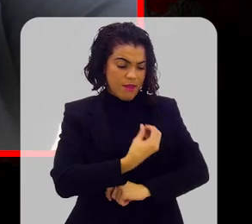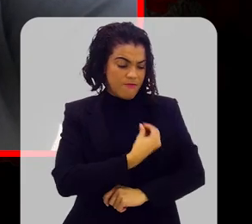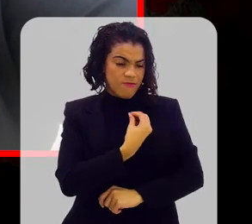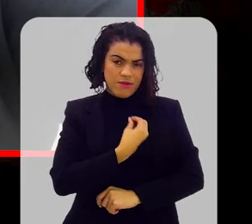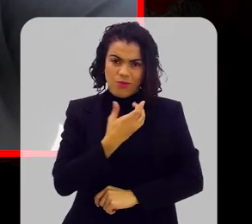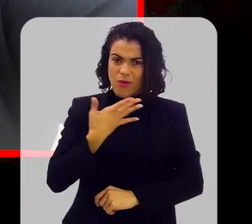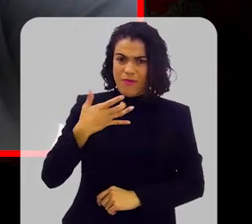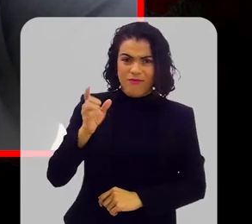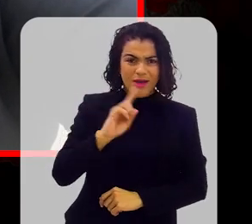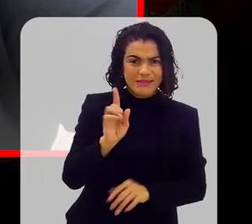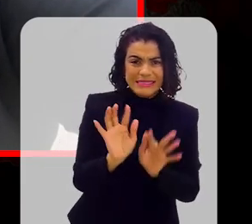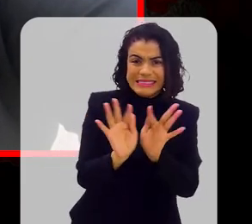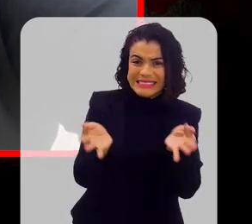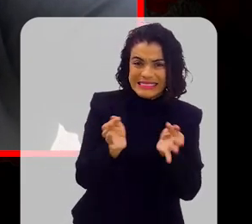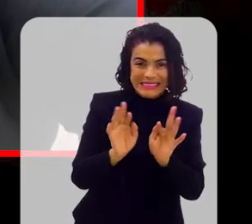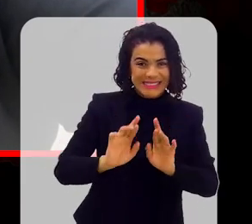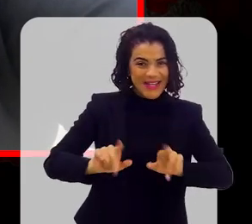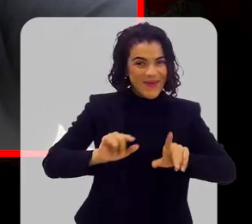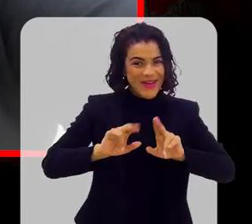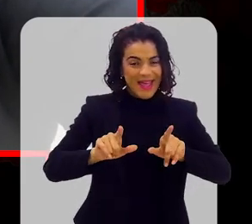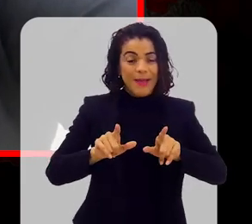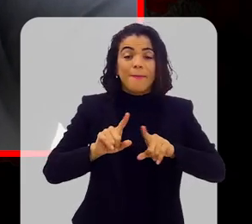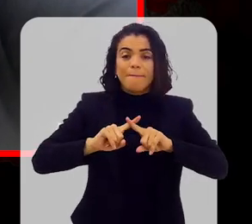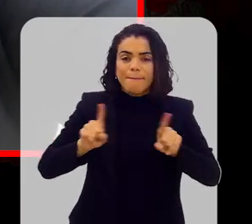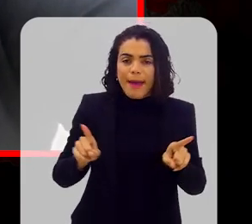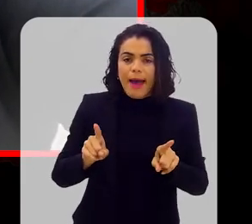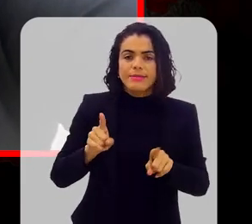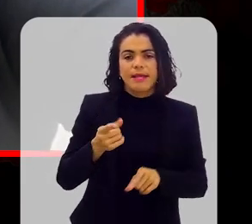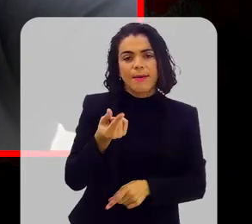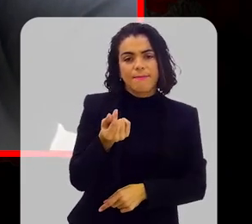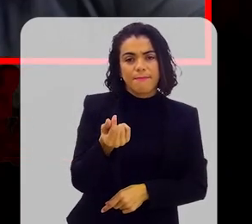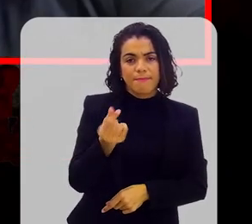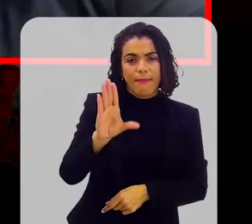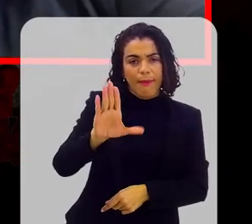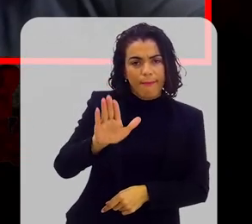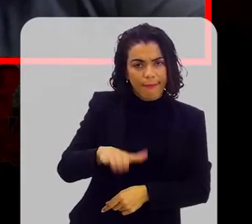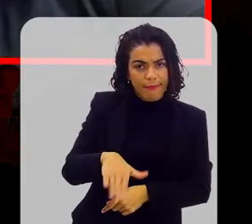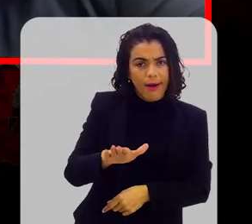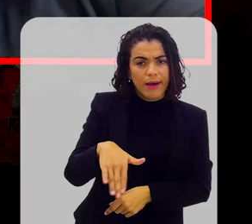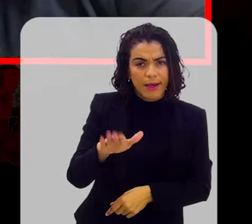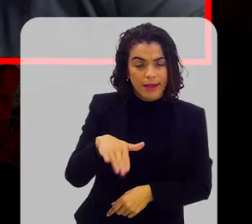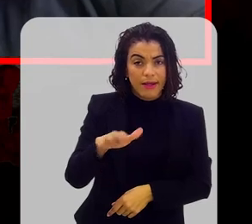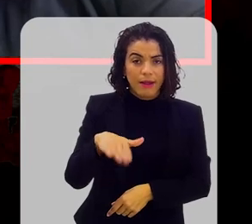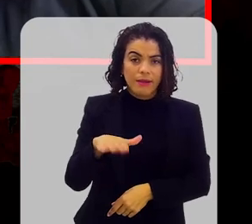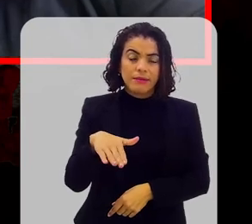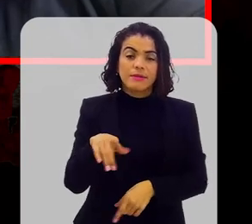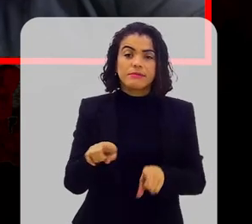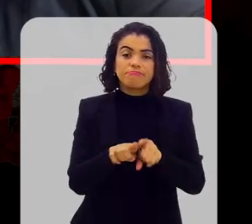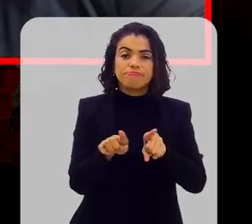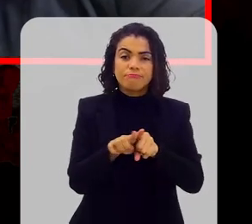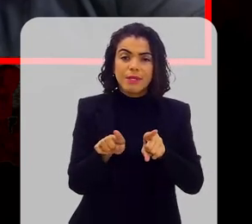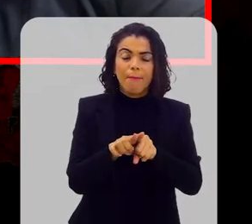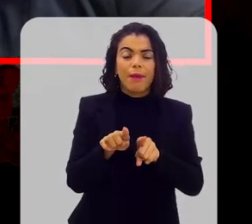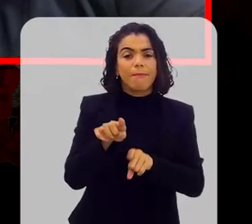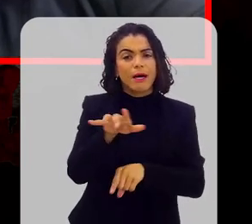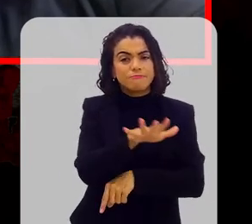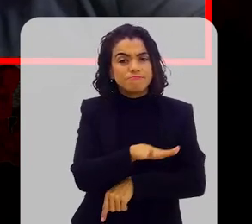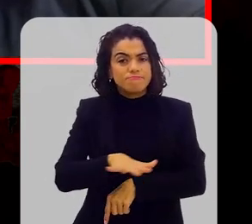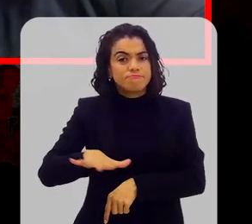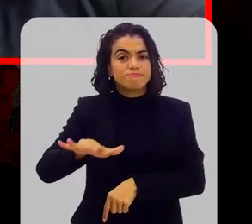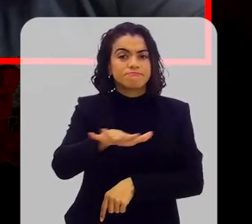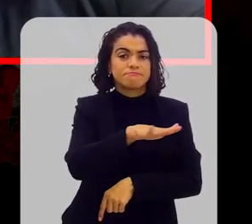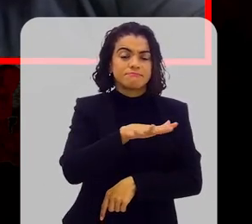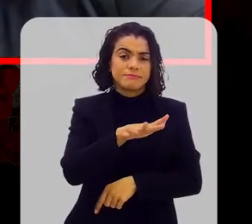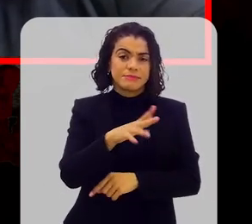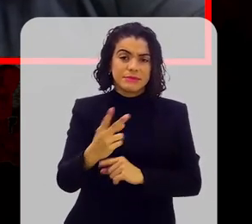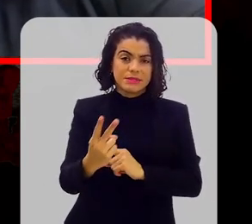vida não uma coisa necessariamente tão simples assim, mas é uma coisa muito mais barata para se fazer, e você trata de uma forma muito mais global